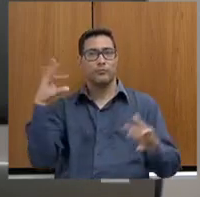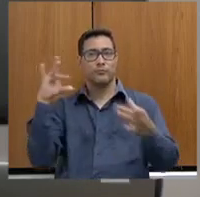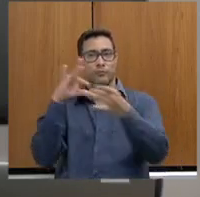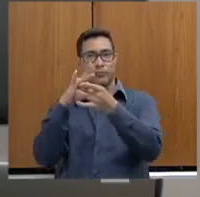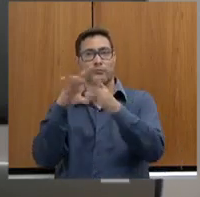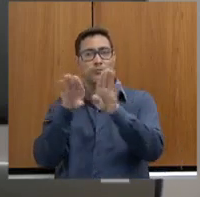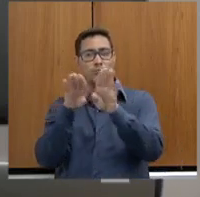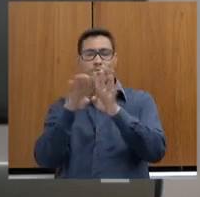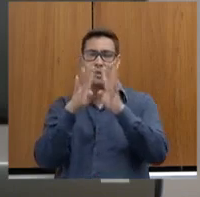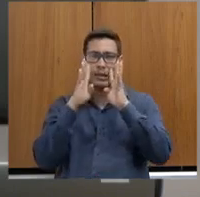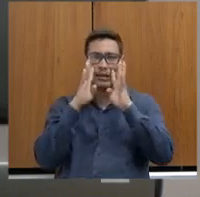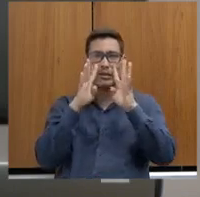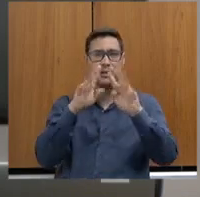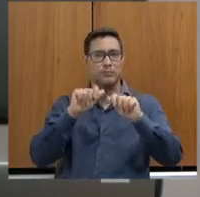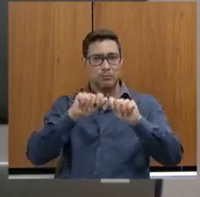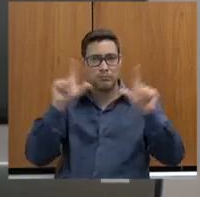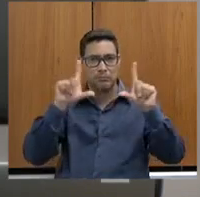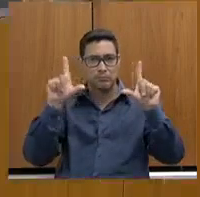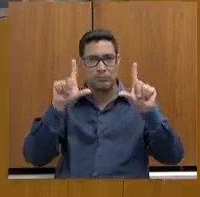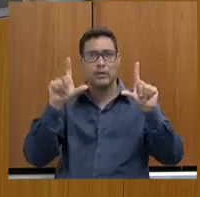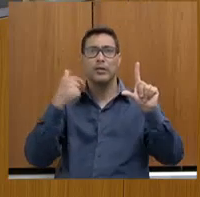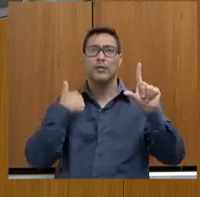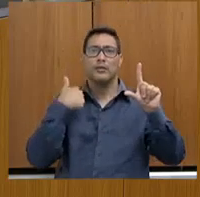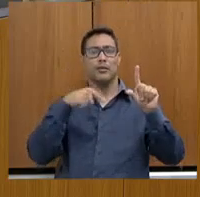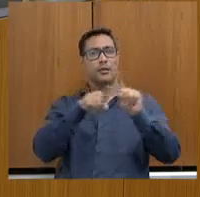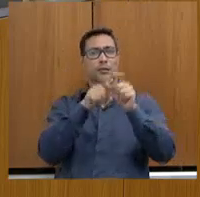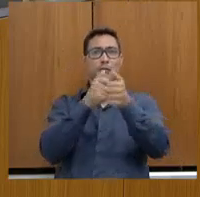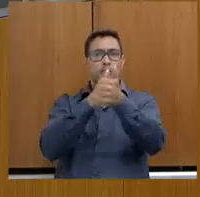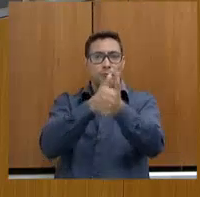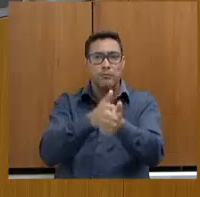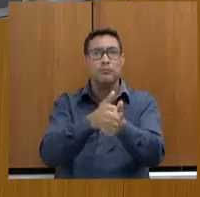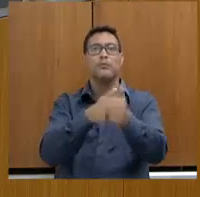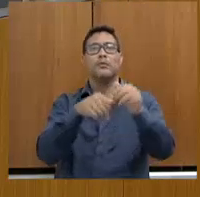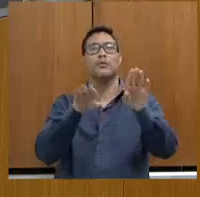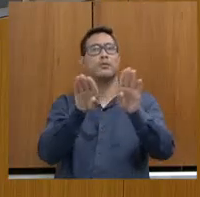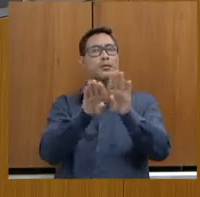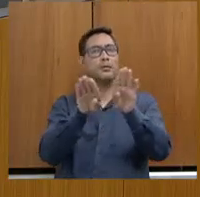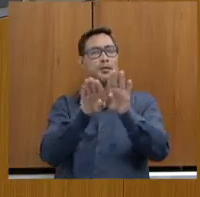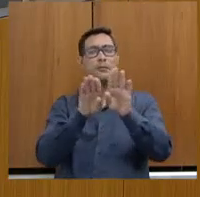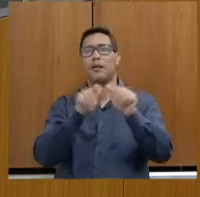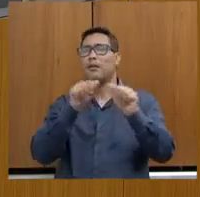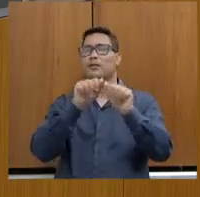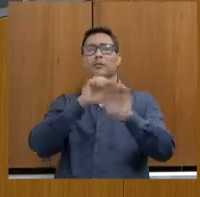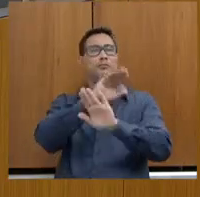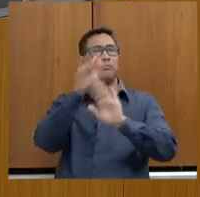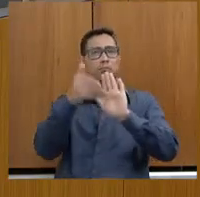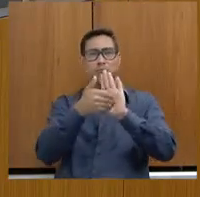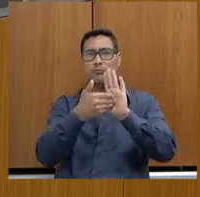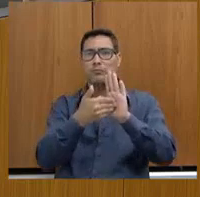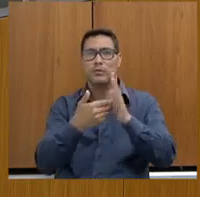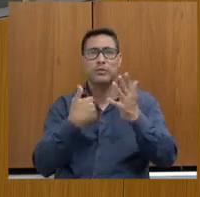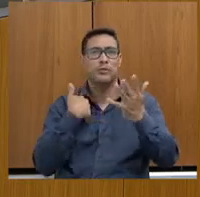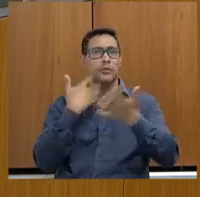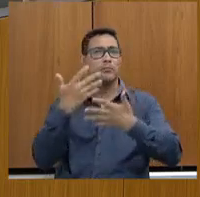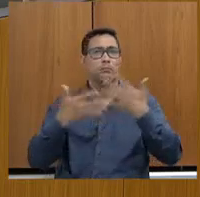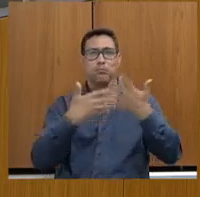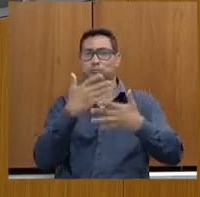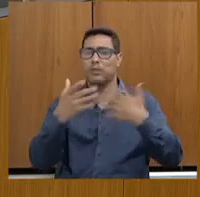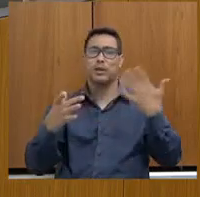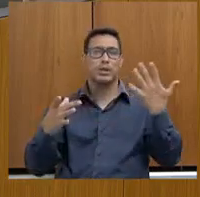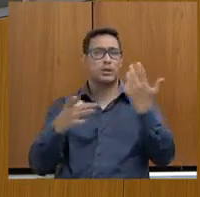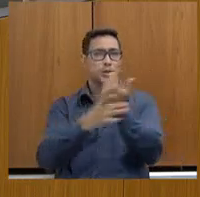atentas, antenadas, acompanhando sistematicamente e fazendo a segurança